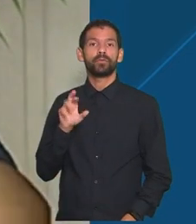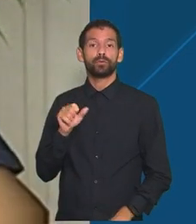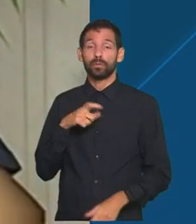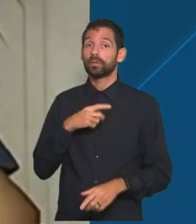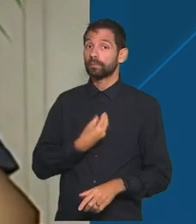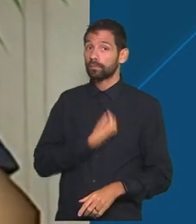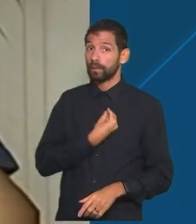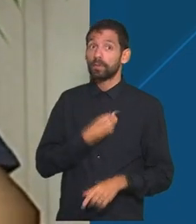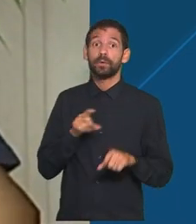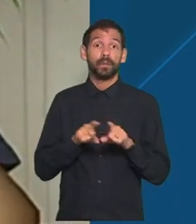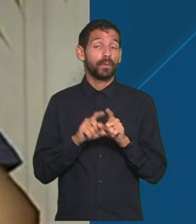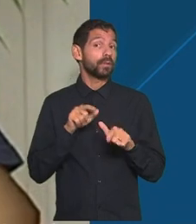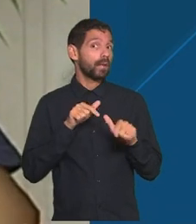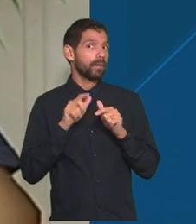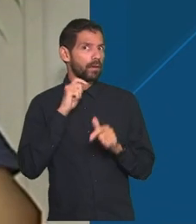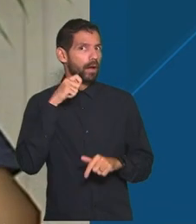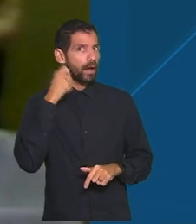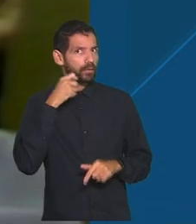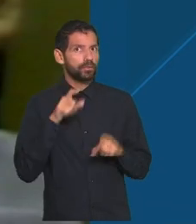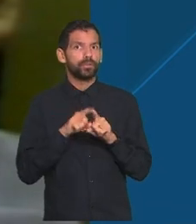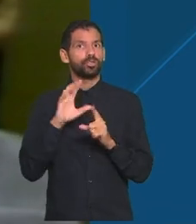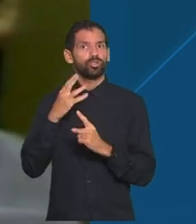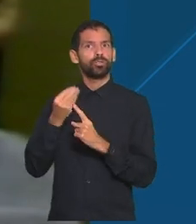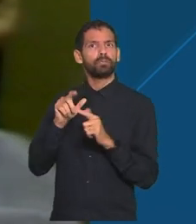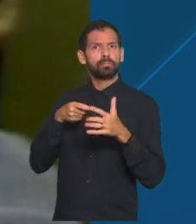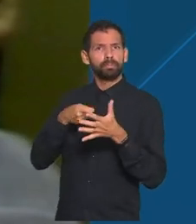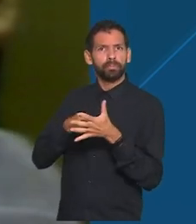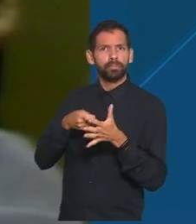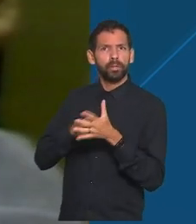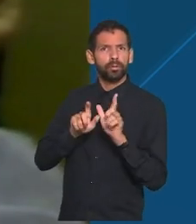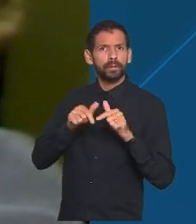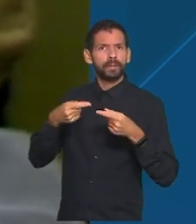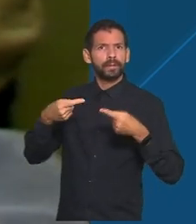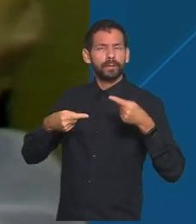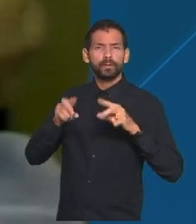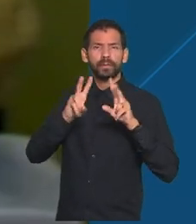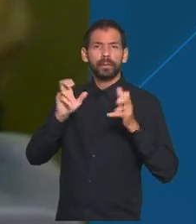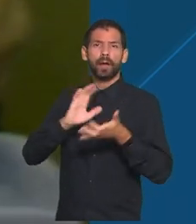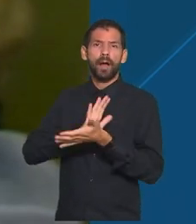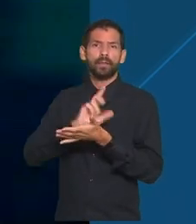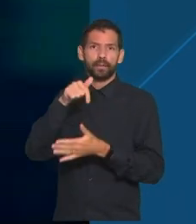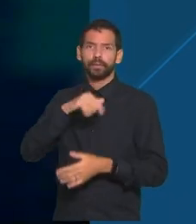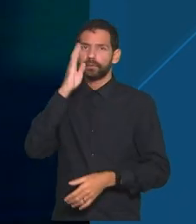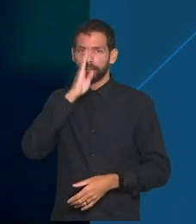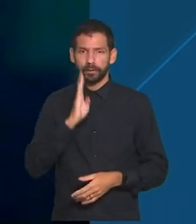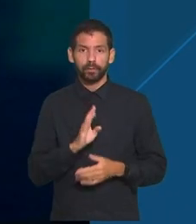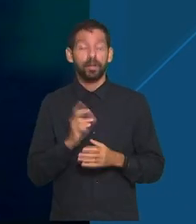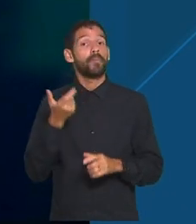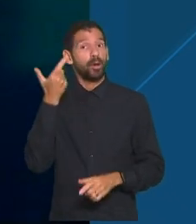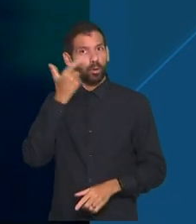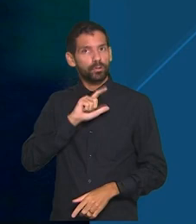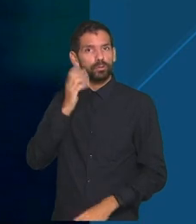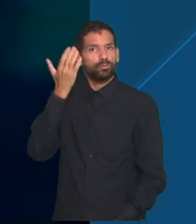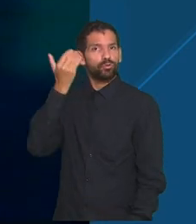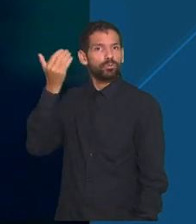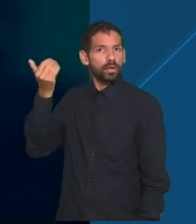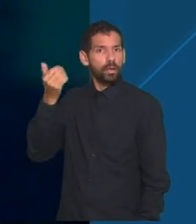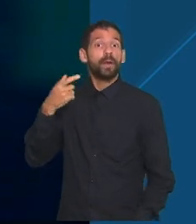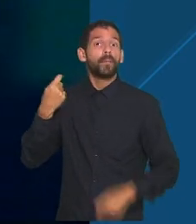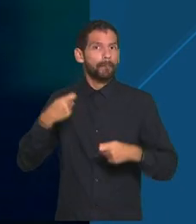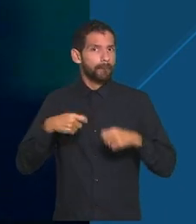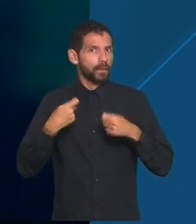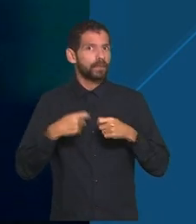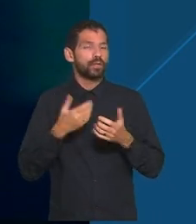Além da atuação artística, era uma voz ativa nos debates raciais do país. Para se conseguir sucesso, é